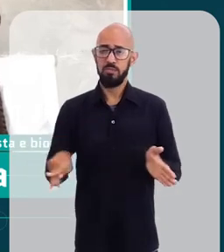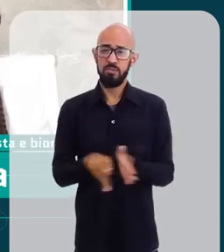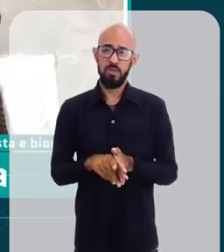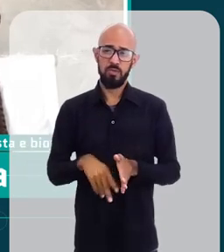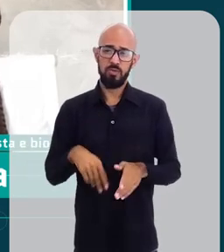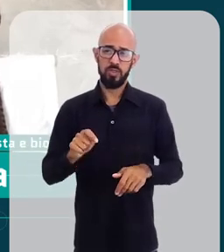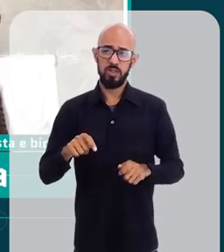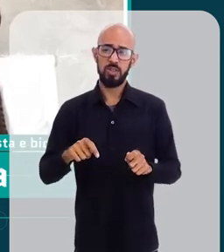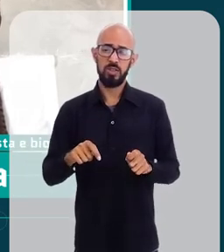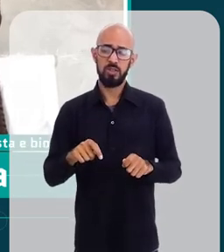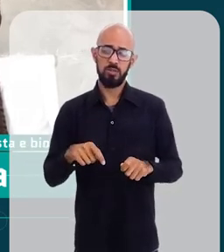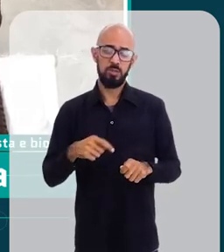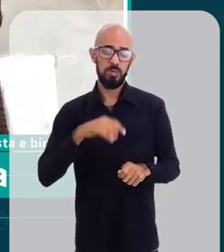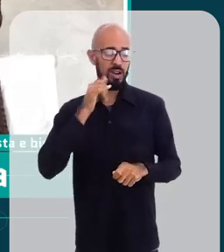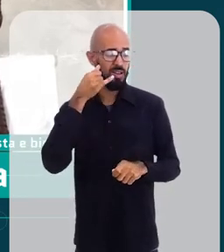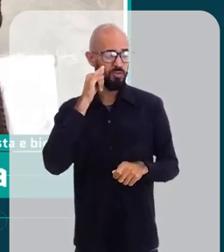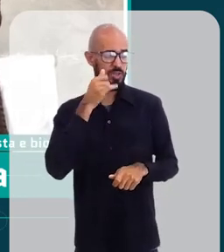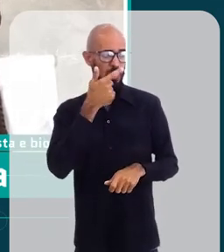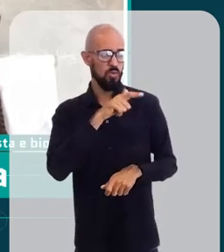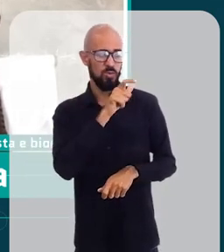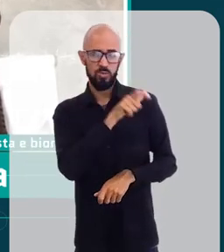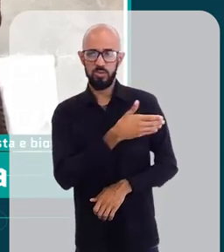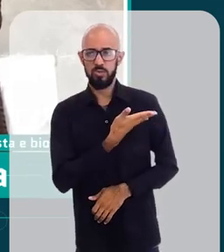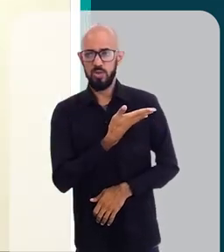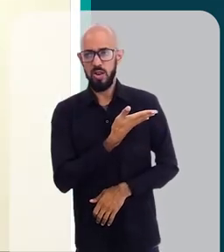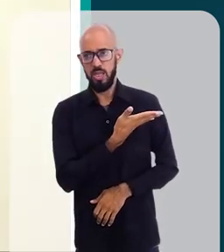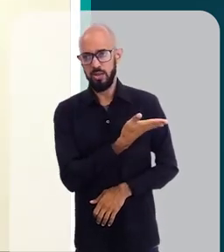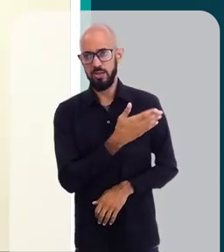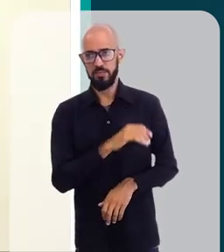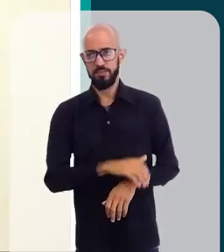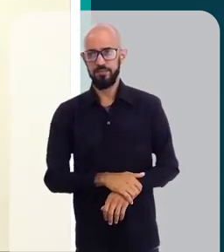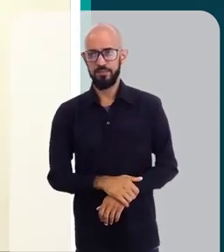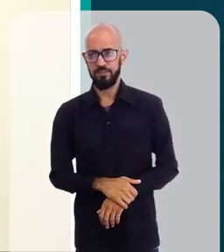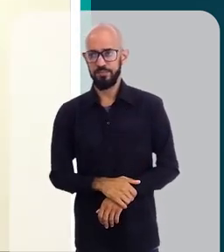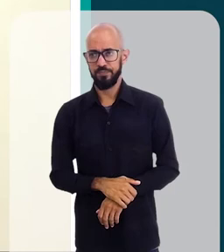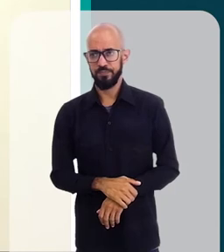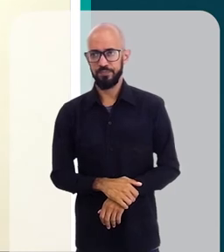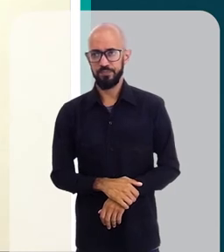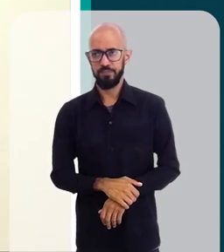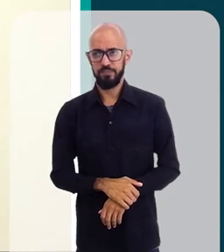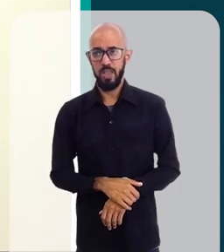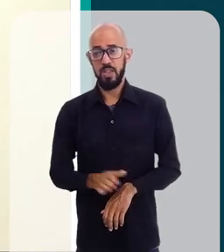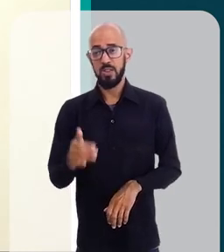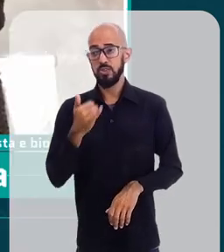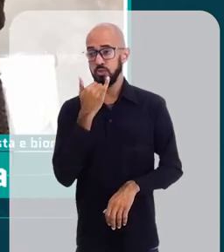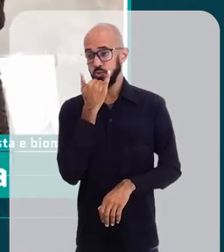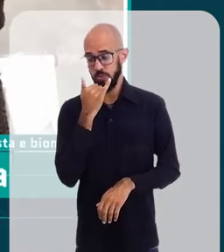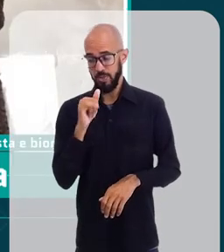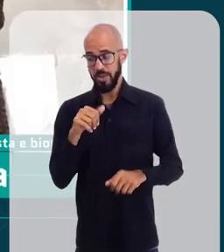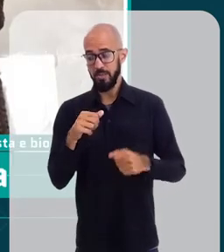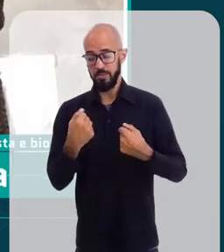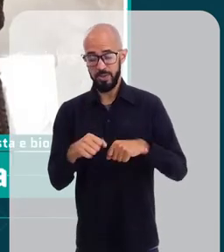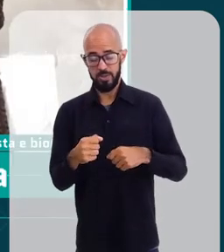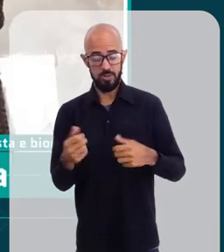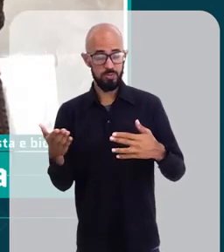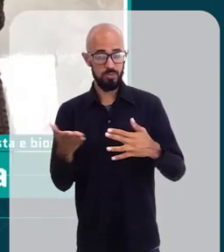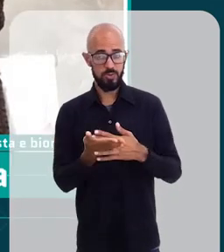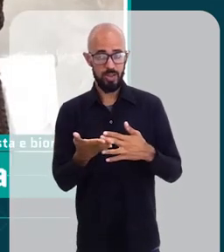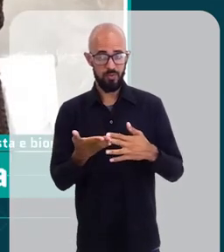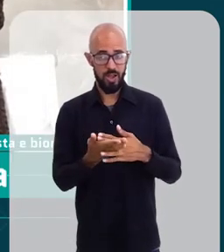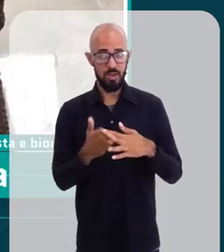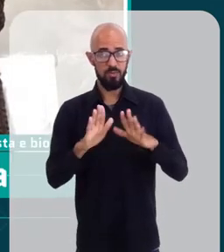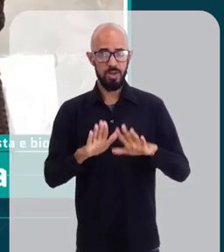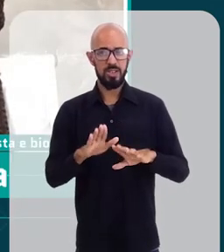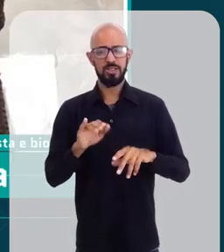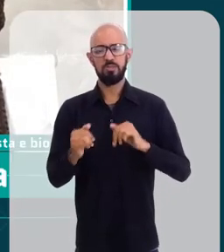e melhorar a todos que passaram pelo que ela passou. e a faculdade não havia... eu vou ter que ir para o intervalo,